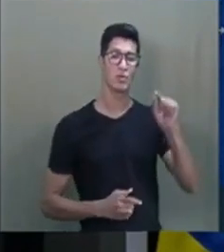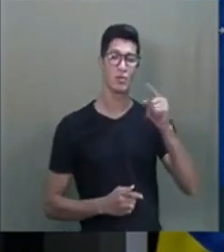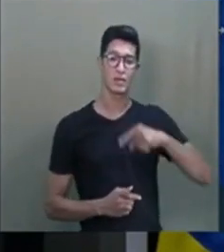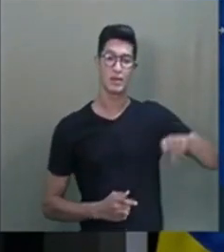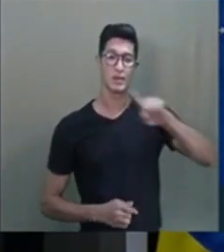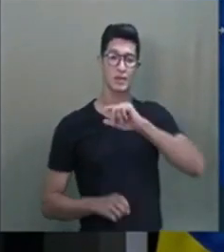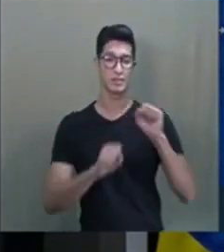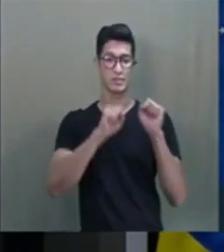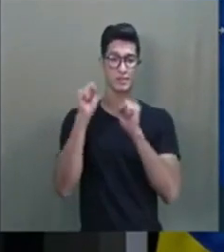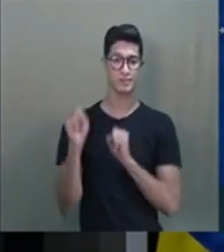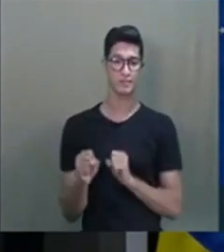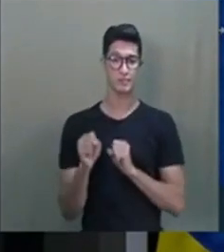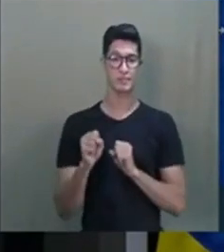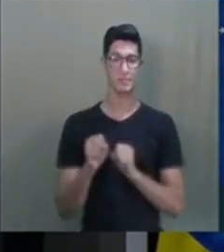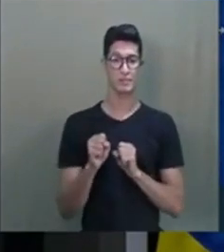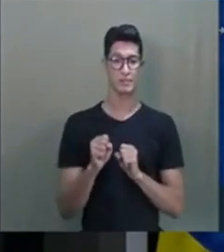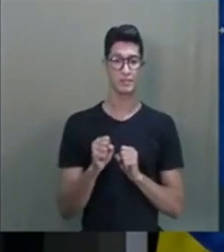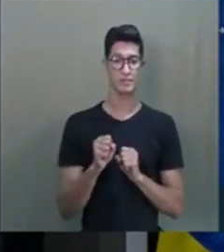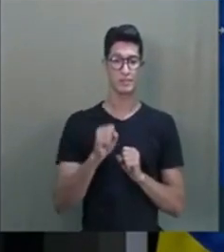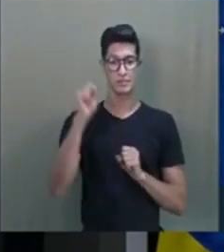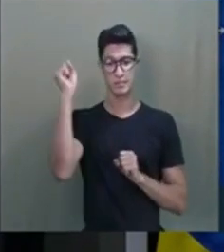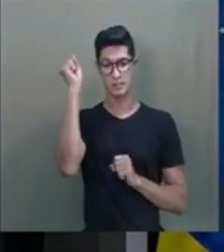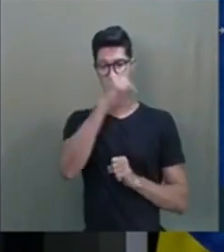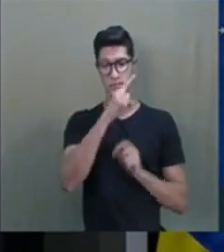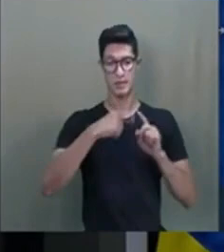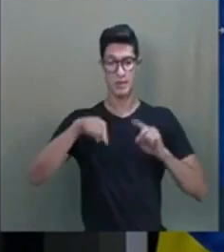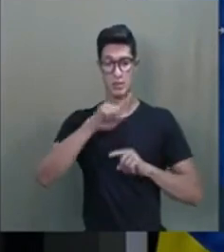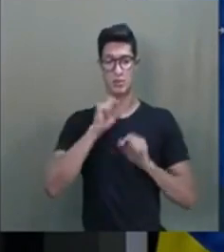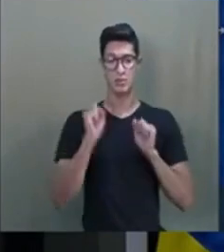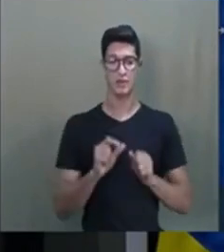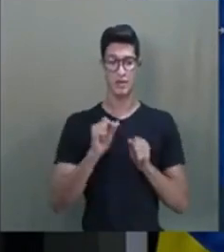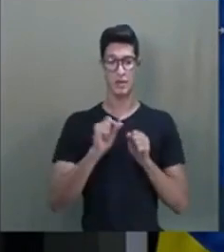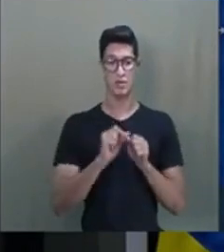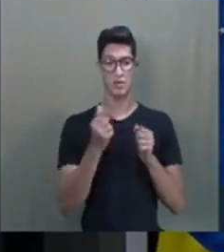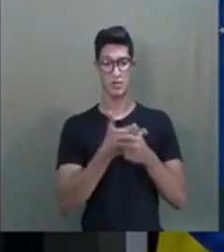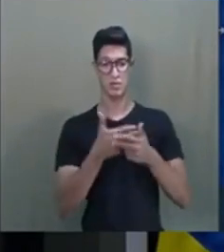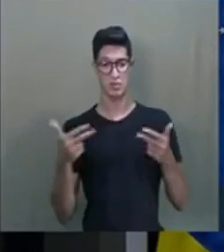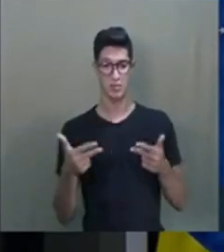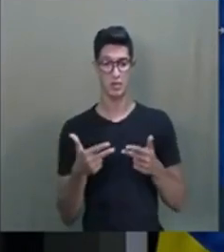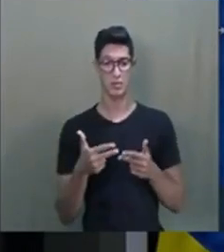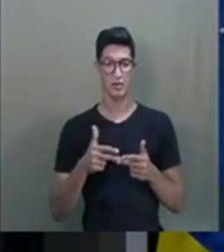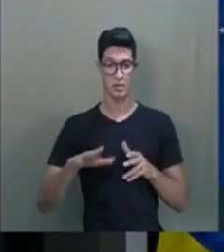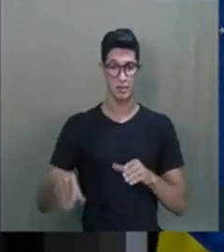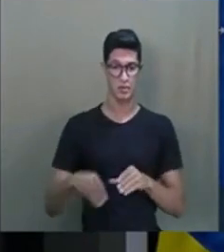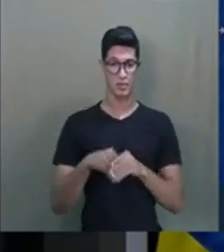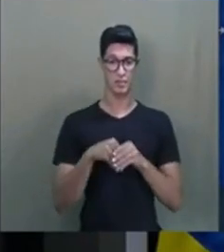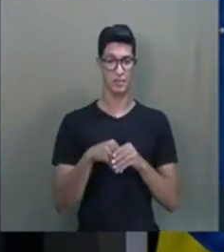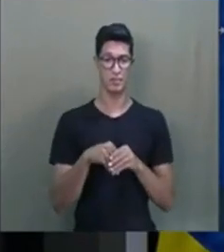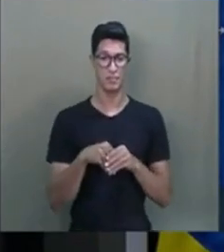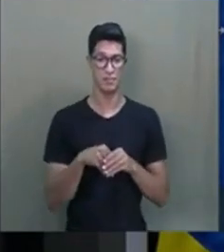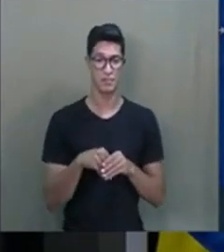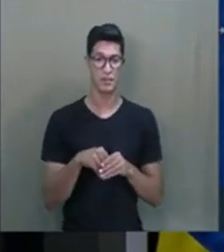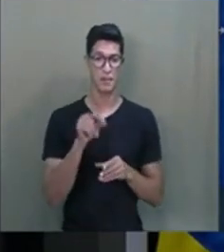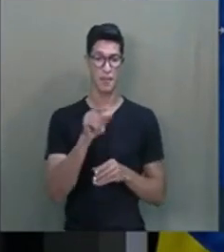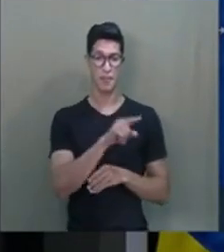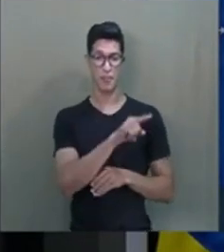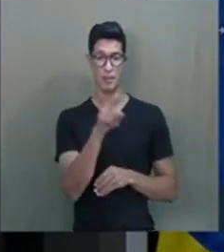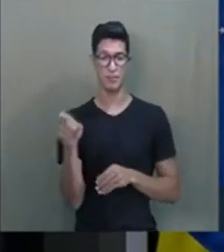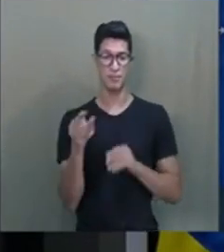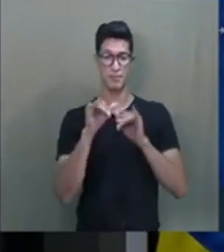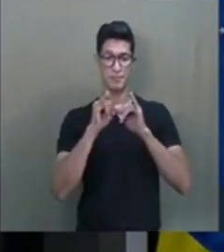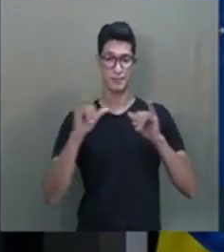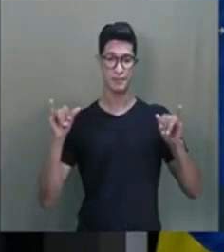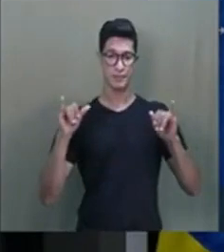a gente pode... Que foi difícil, mas a gente pode fazer algo de bom. E complementando o que vocês também